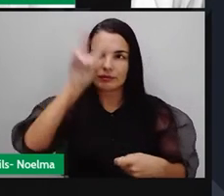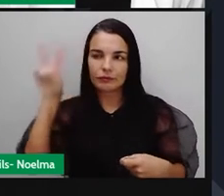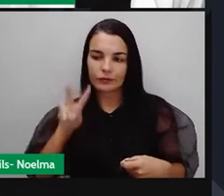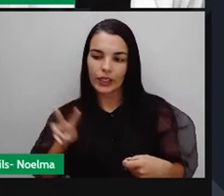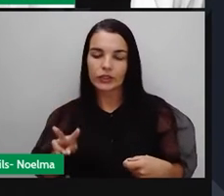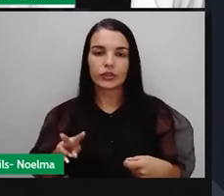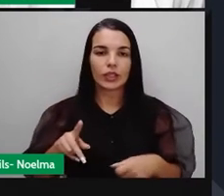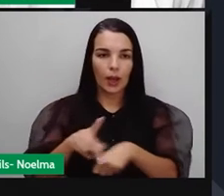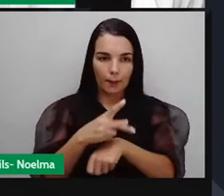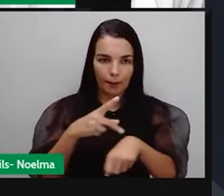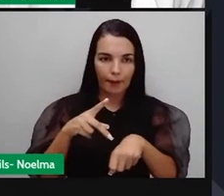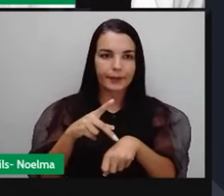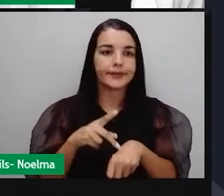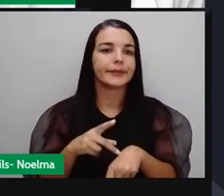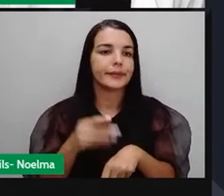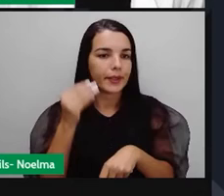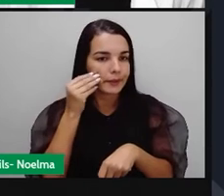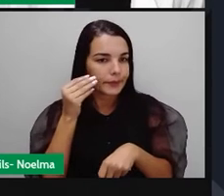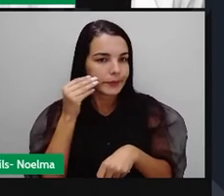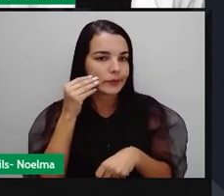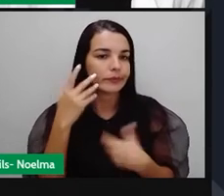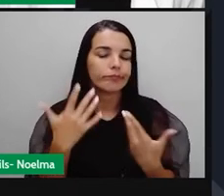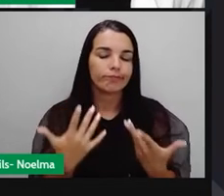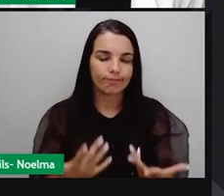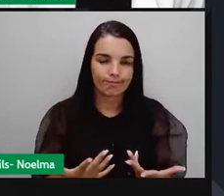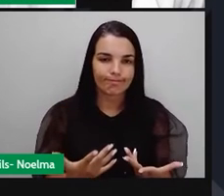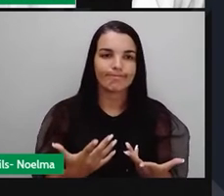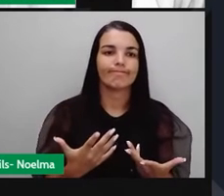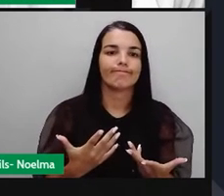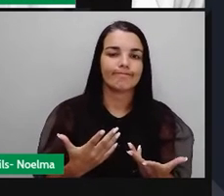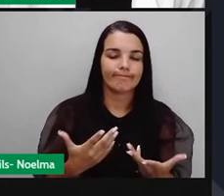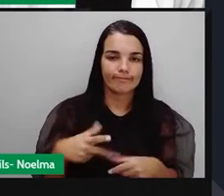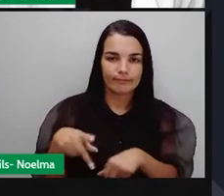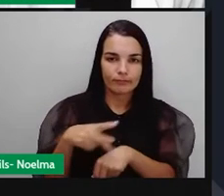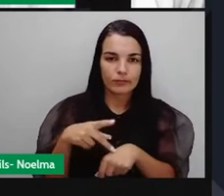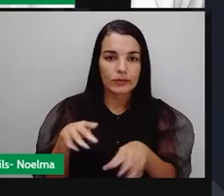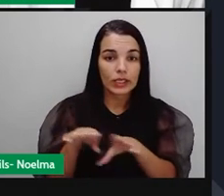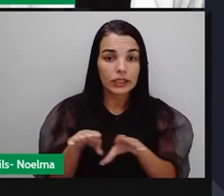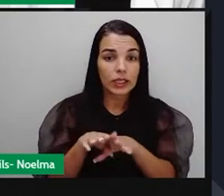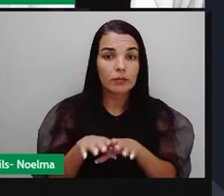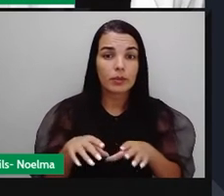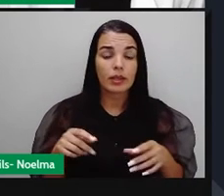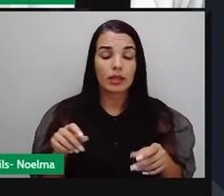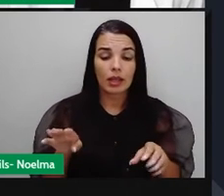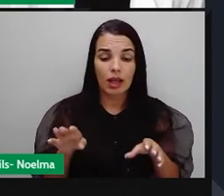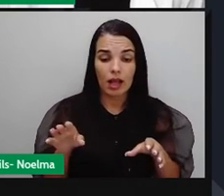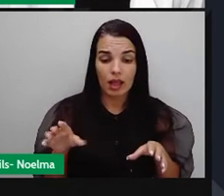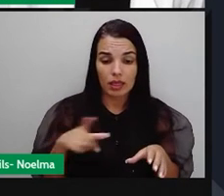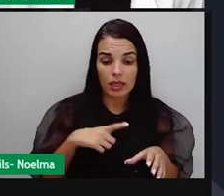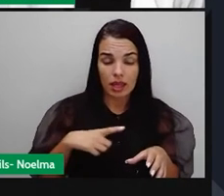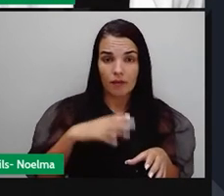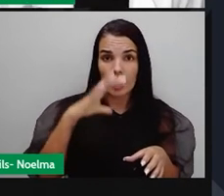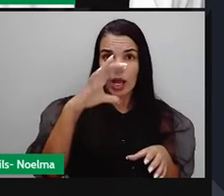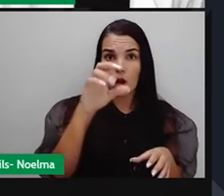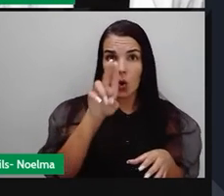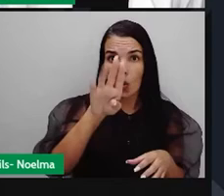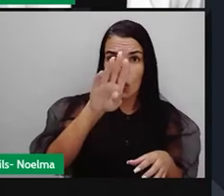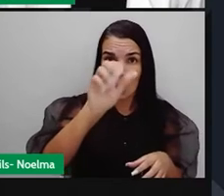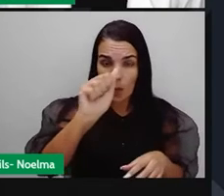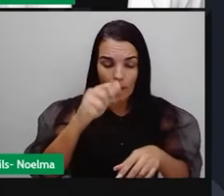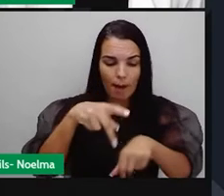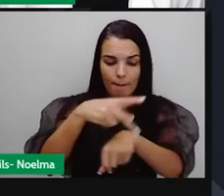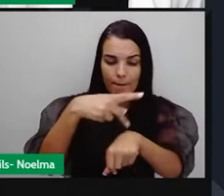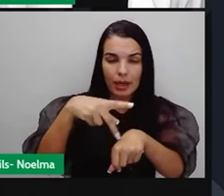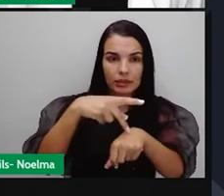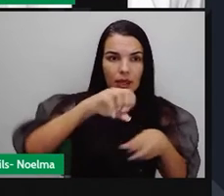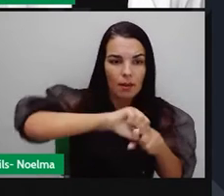destruição que aconteceu nesse pequeno país da Ásia. E houve a crise dos mísseis de Cuba. Essa crise dos mísseis até